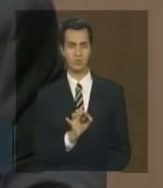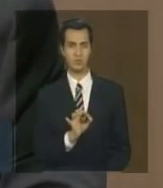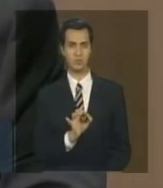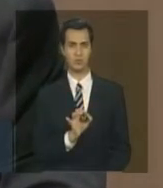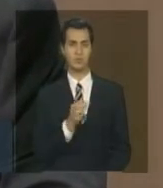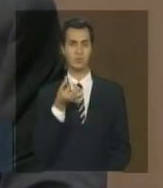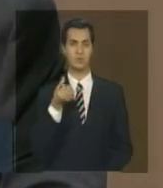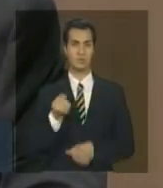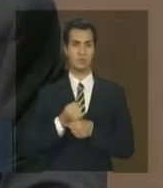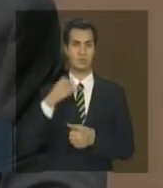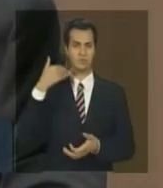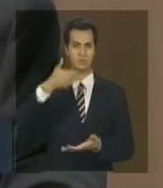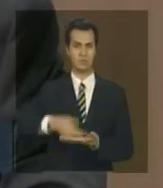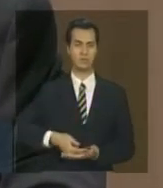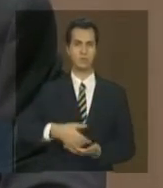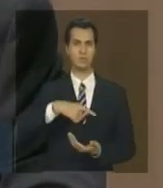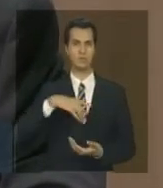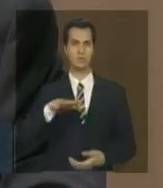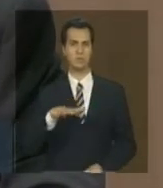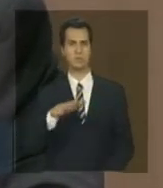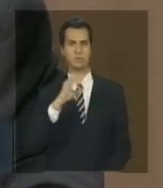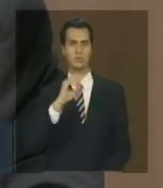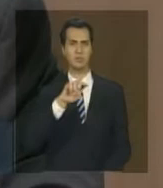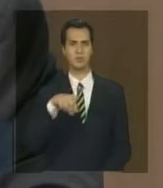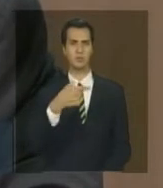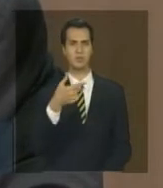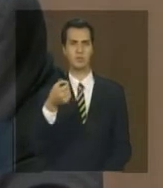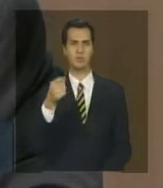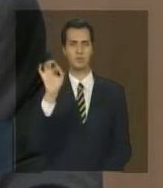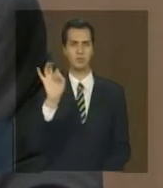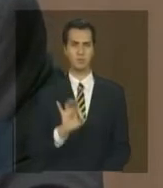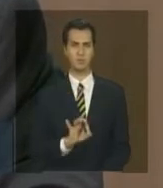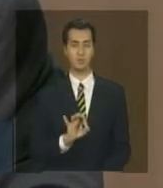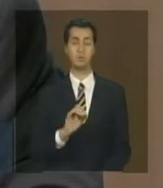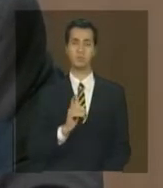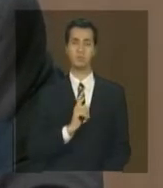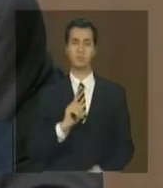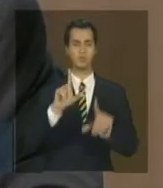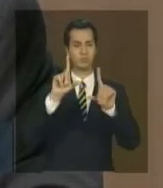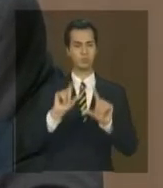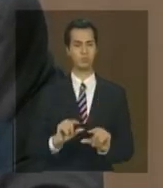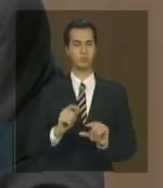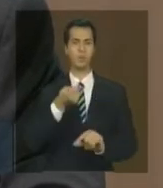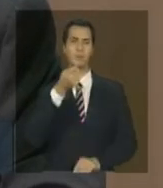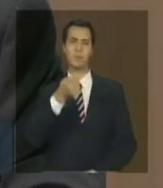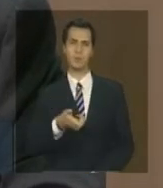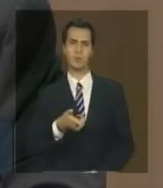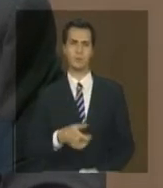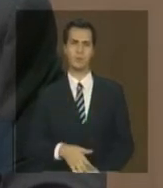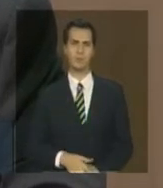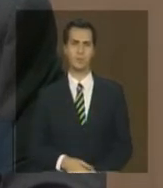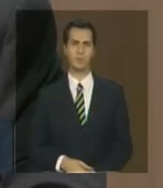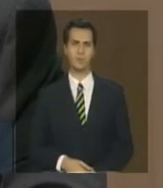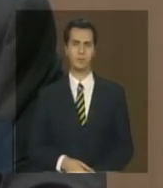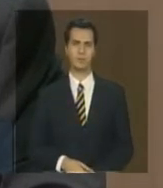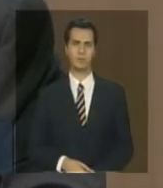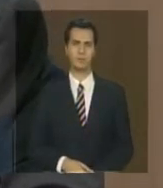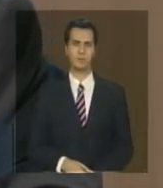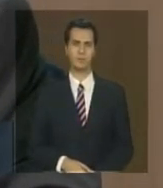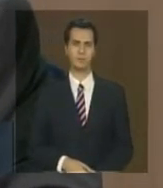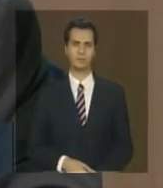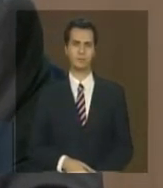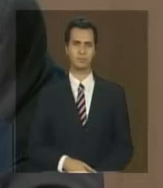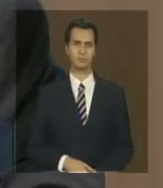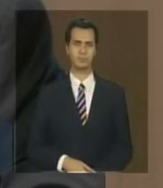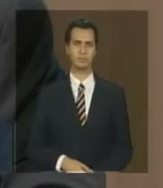o que dá 0,20% em média por ano então houve um pequeno decréscimo da taxa de desmatamento nesse período agora